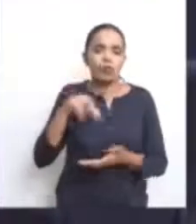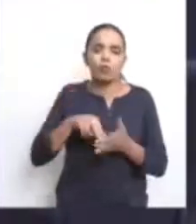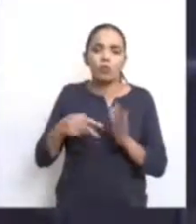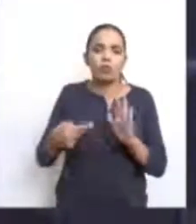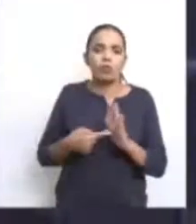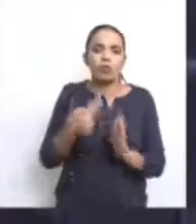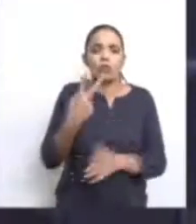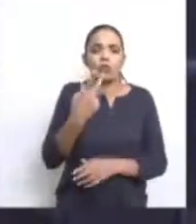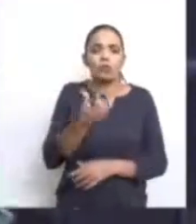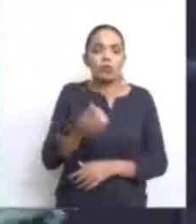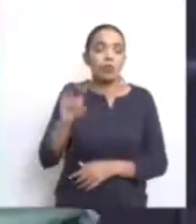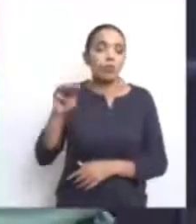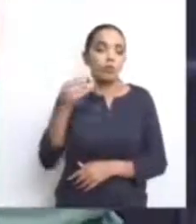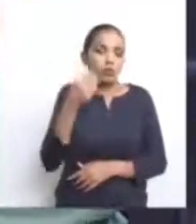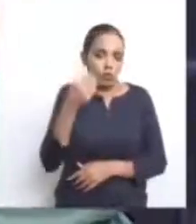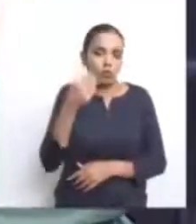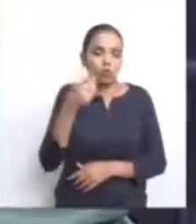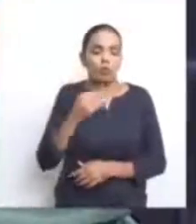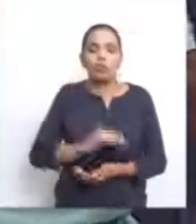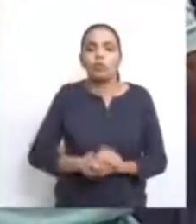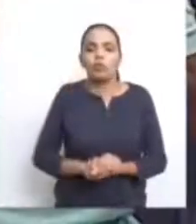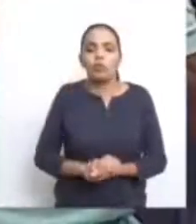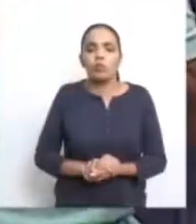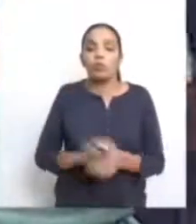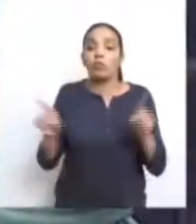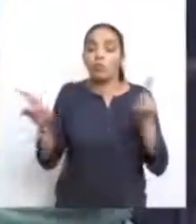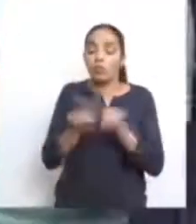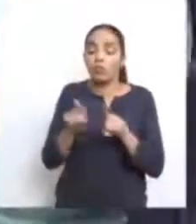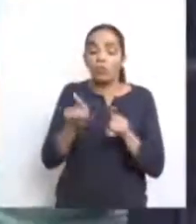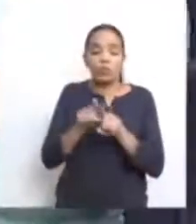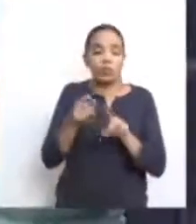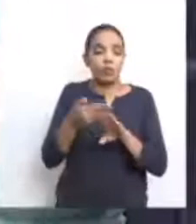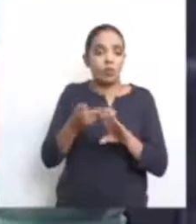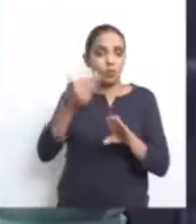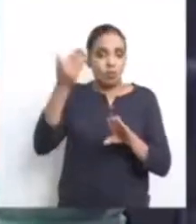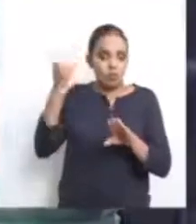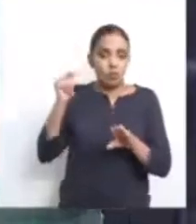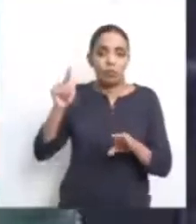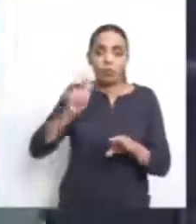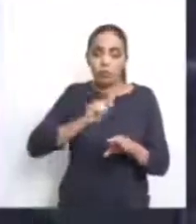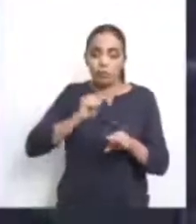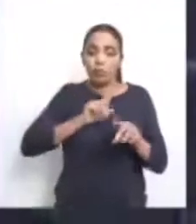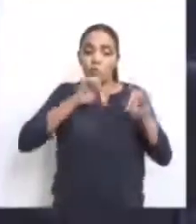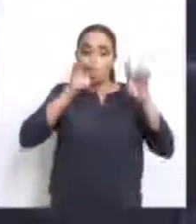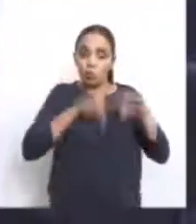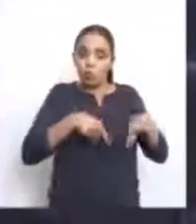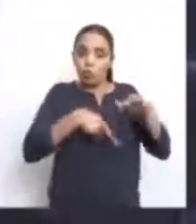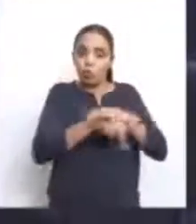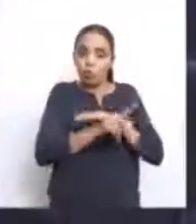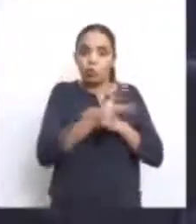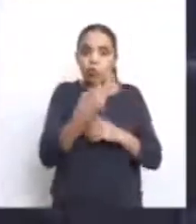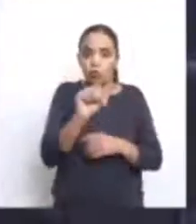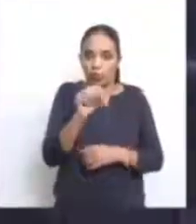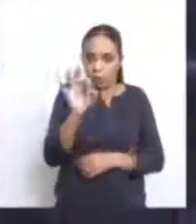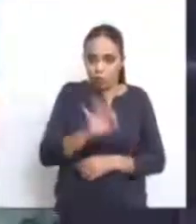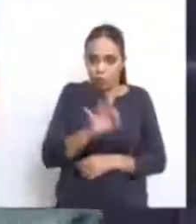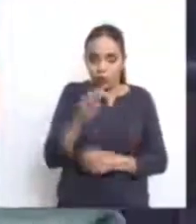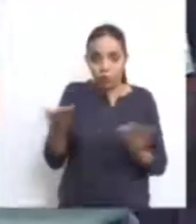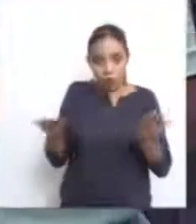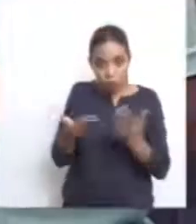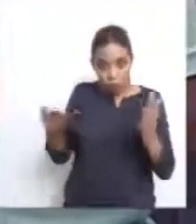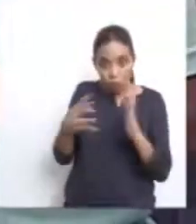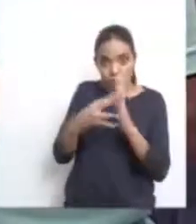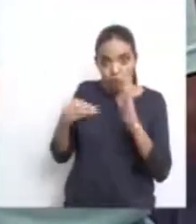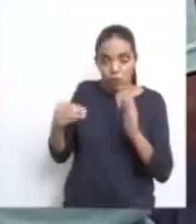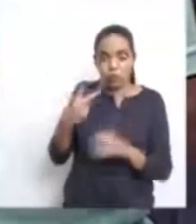bilhões de investimento. No modelo passado, sobrava um fluxo líquido de caixa de 28%. No modelo